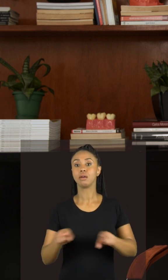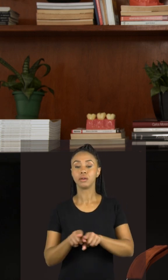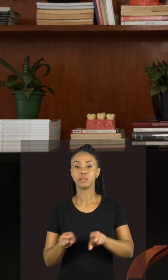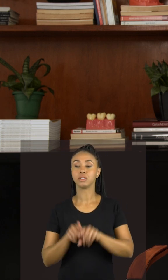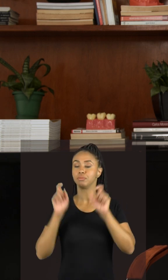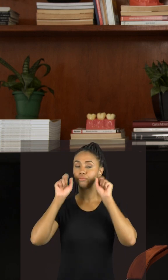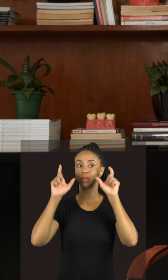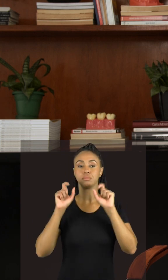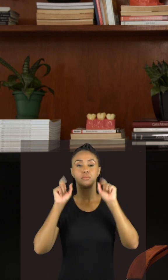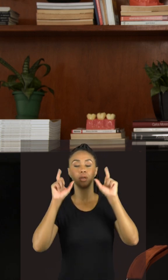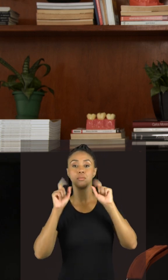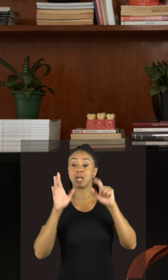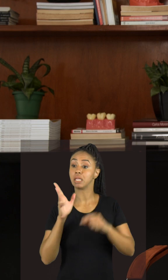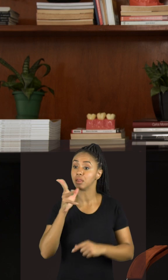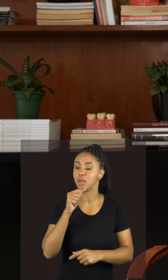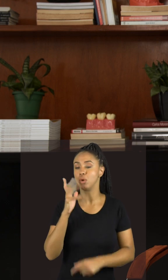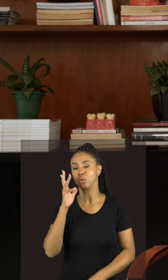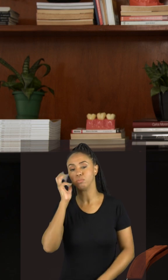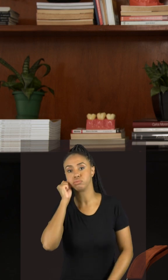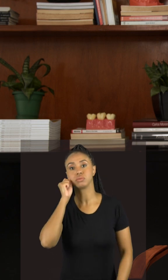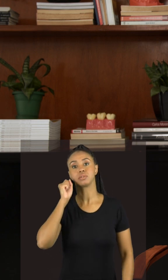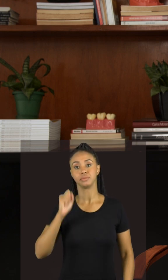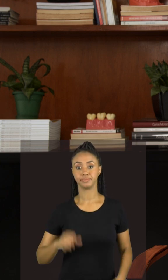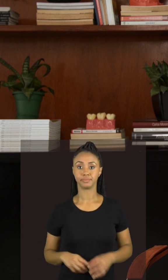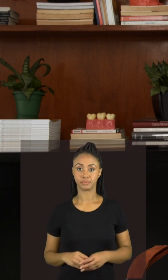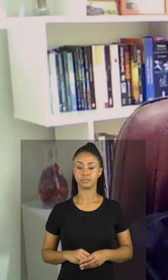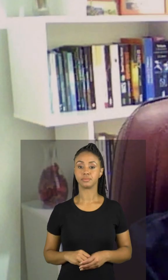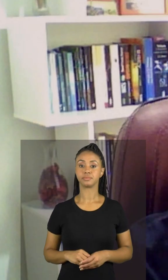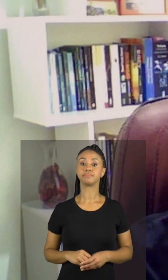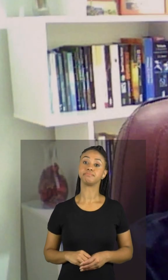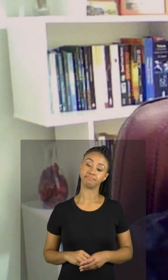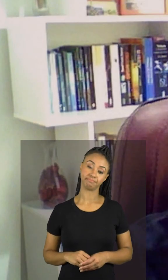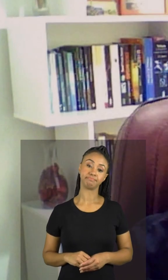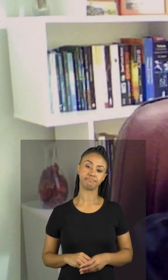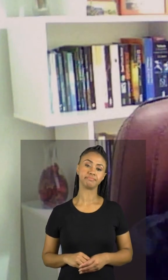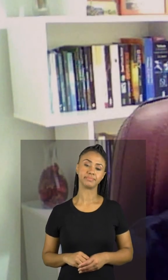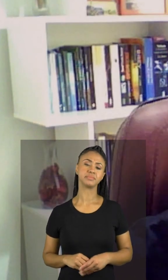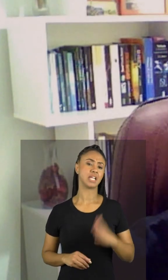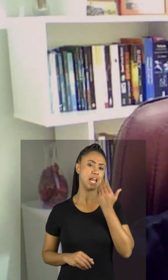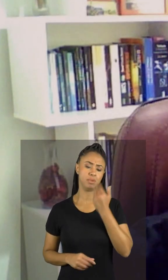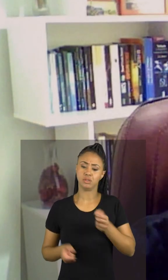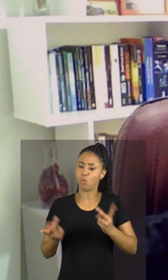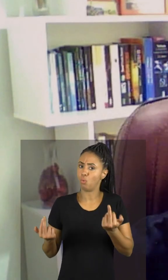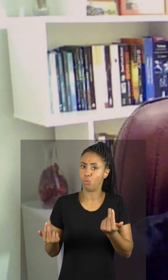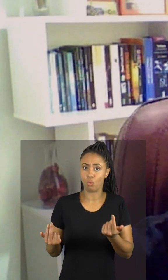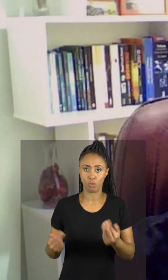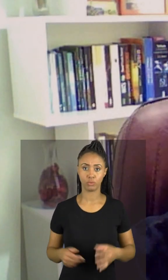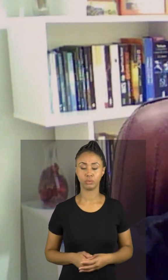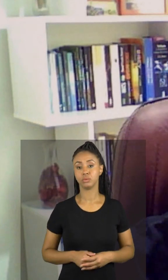sono que foi mais demorado para ser iniciado. Para a alimentação, segue a mesma regra.